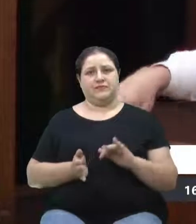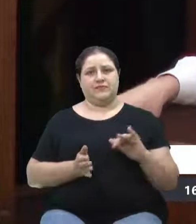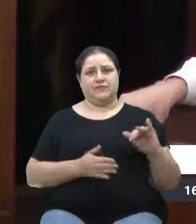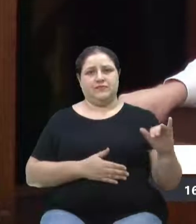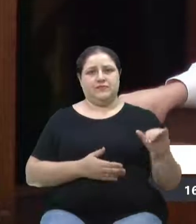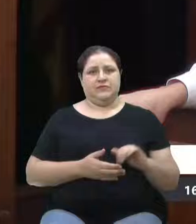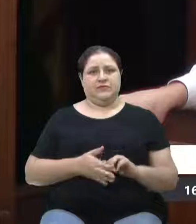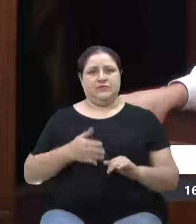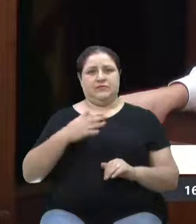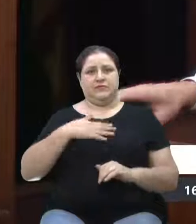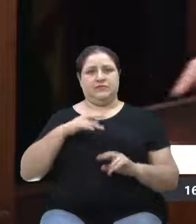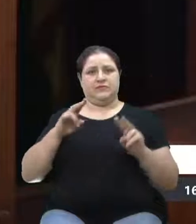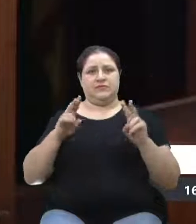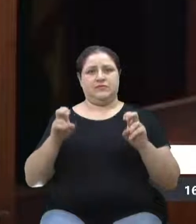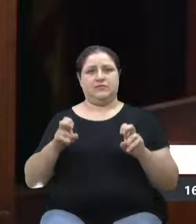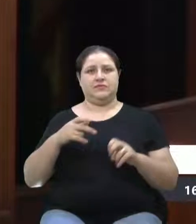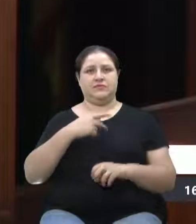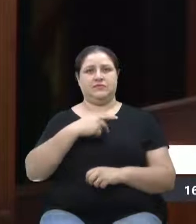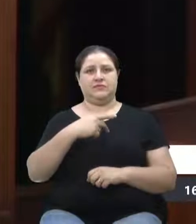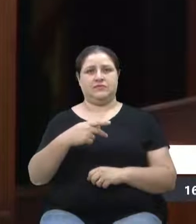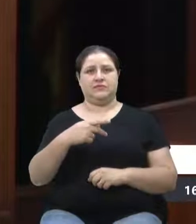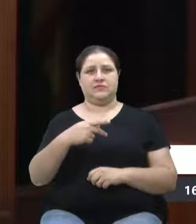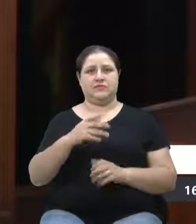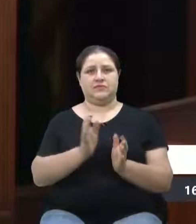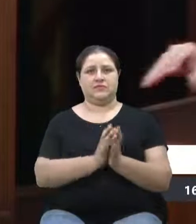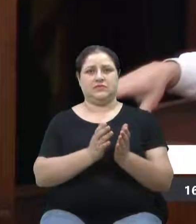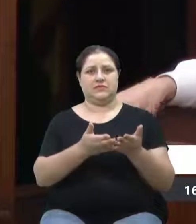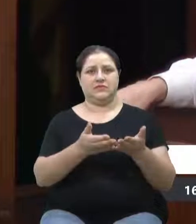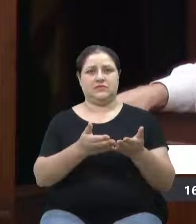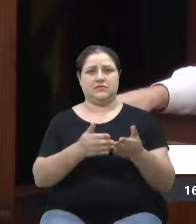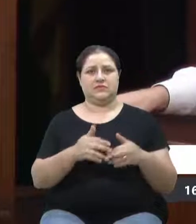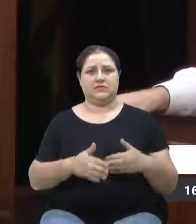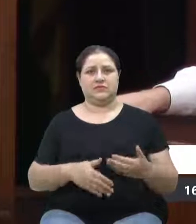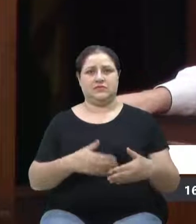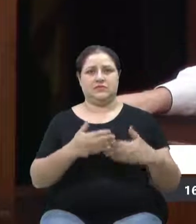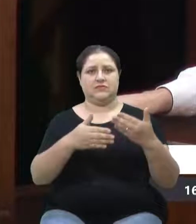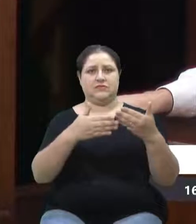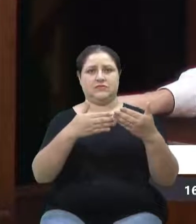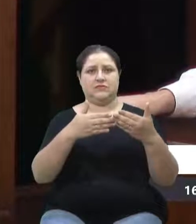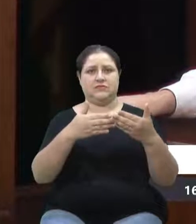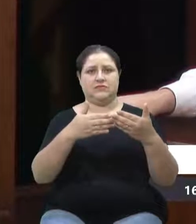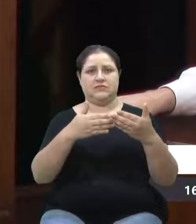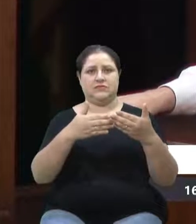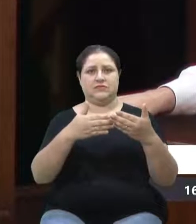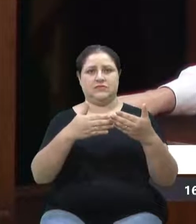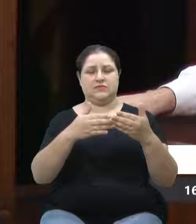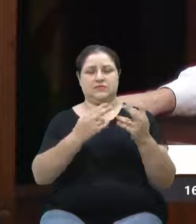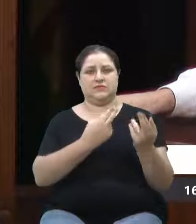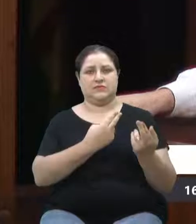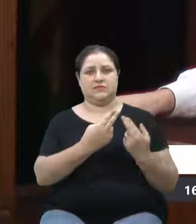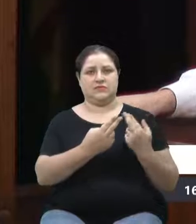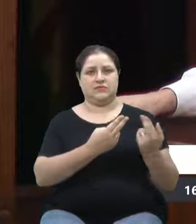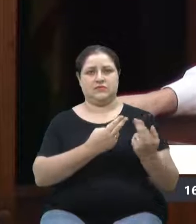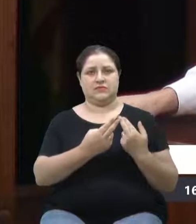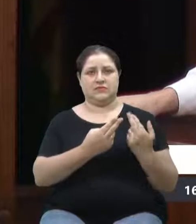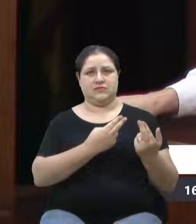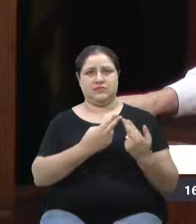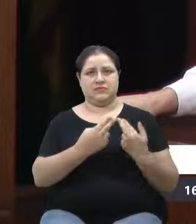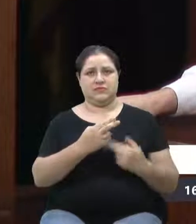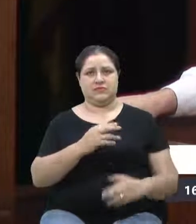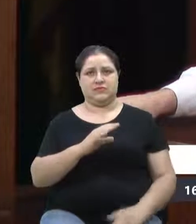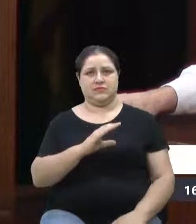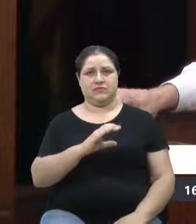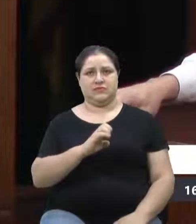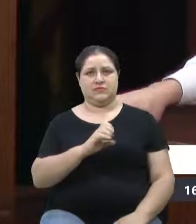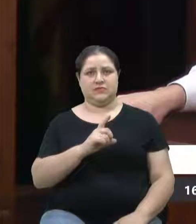presidente da Comissão de Desenvolvimento Urbano, a Sedut, que fui quando tive a oportunidade de